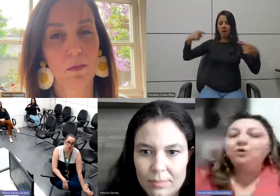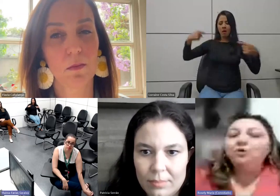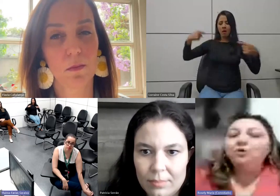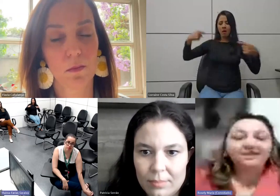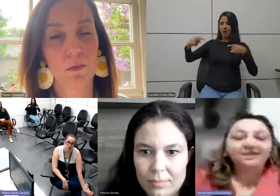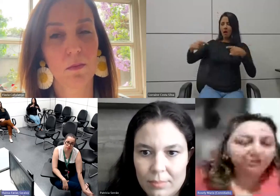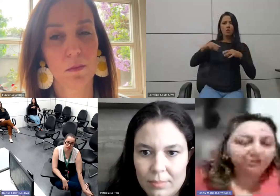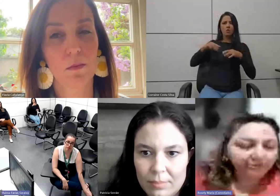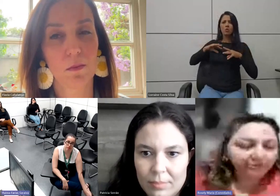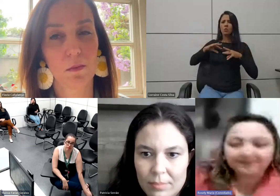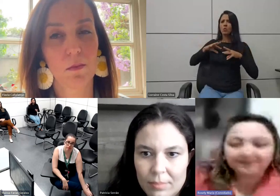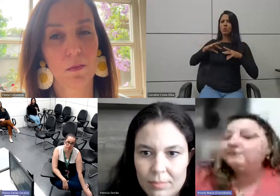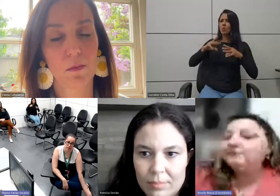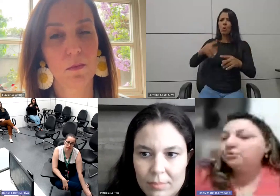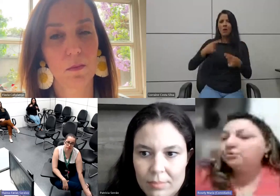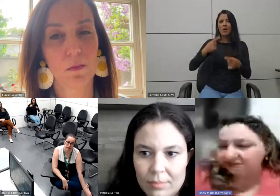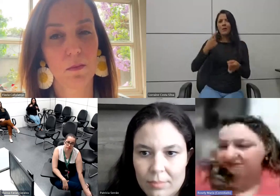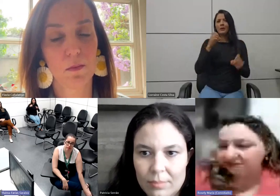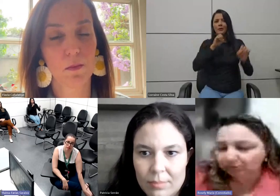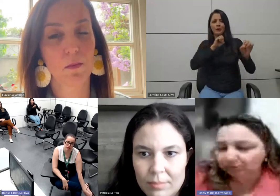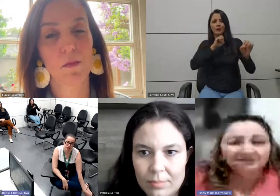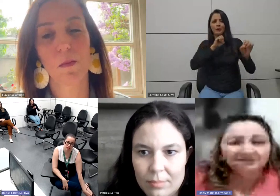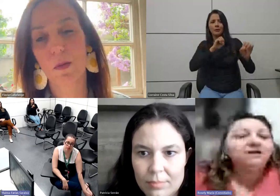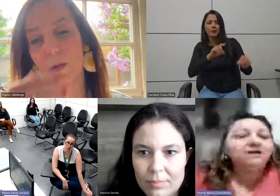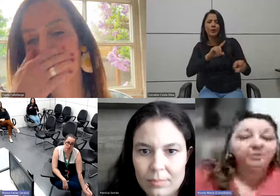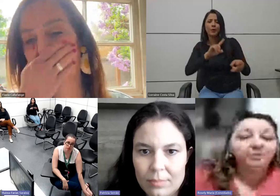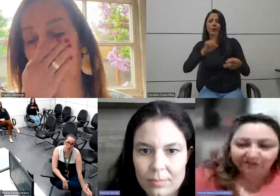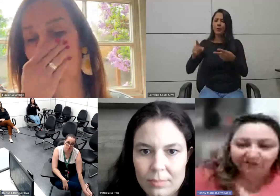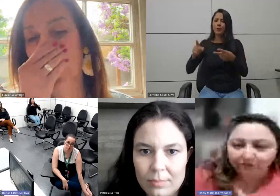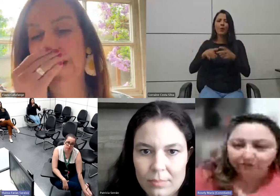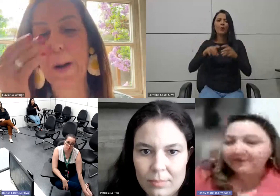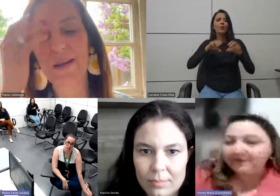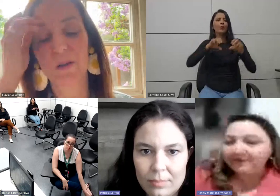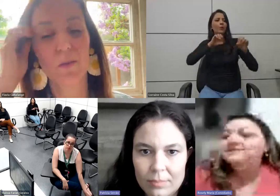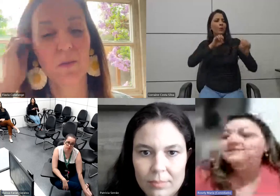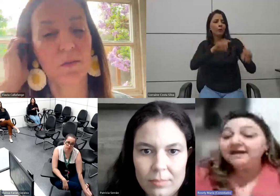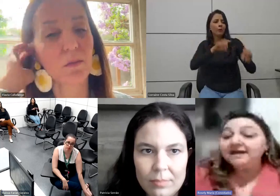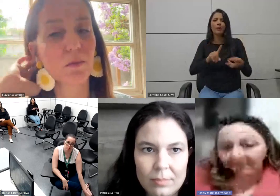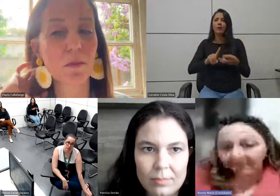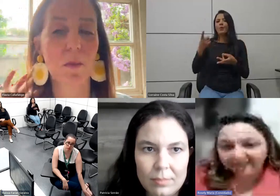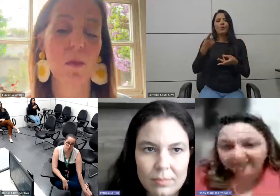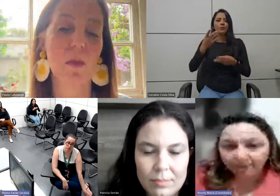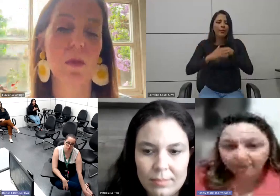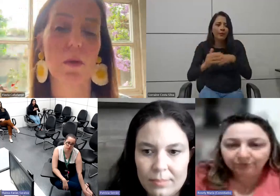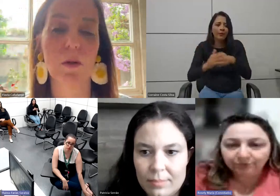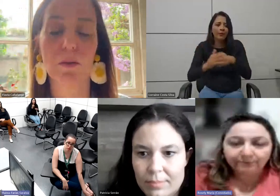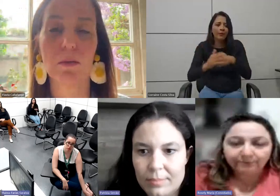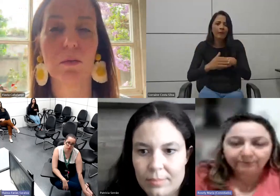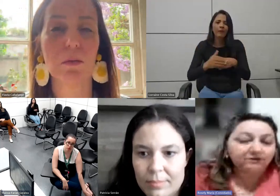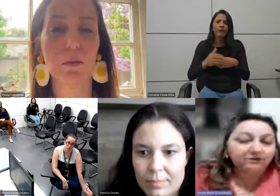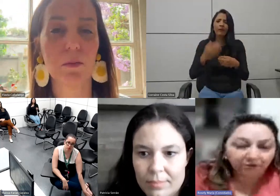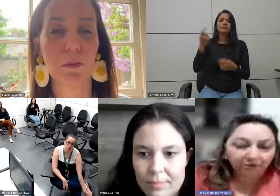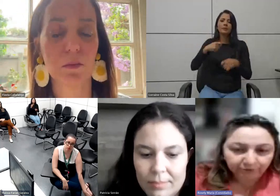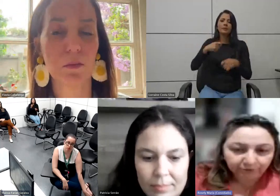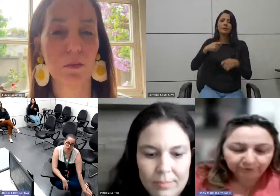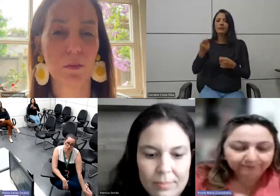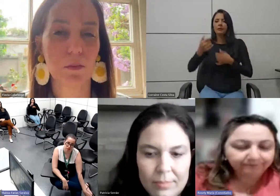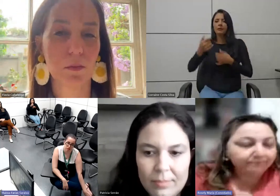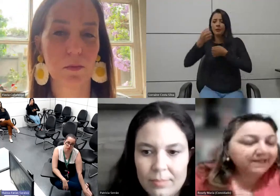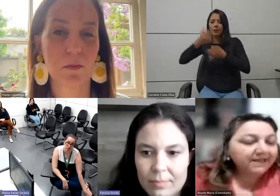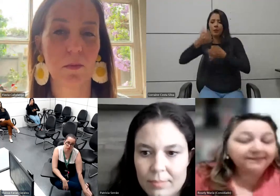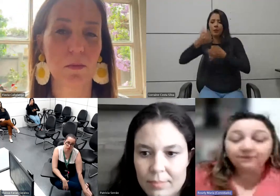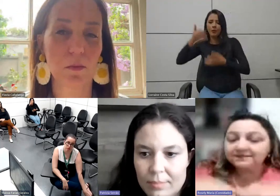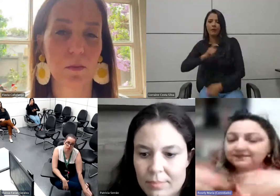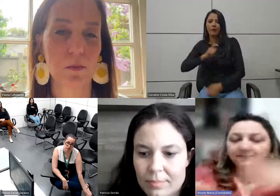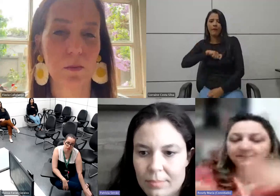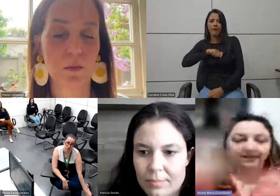sabe, ou porque a gente não deu educação ou porque a gente deu educação ou porque a gente me morre demais e ainda tem que ouvir os comentários maldosos.